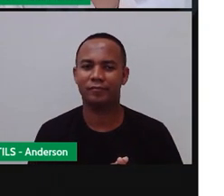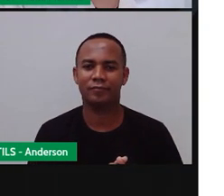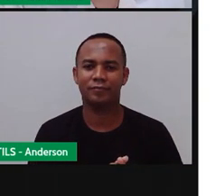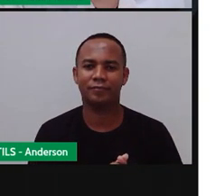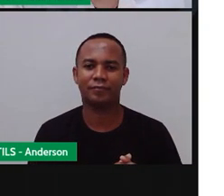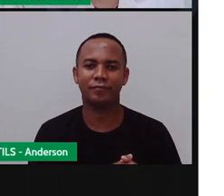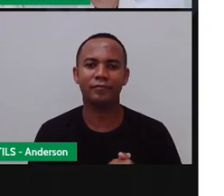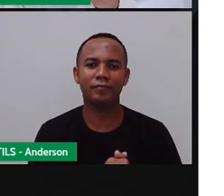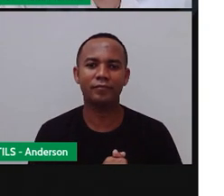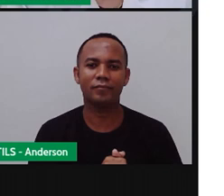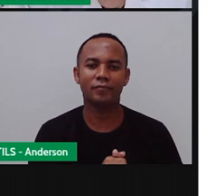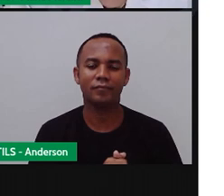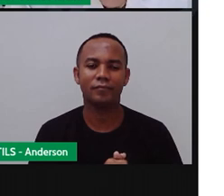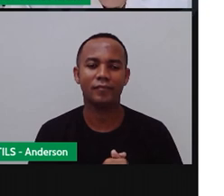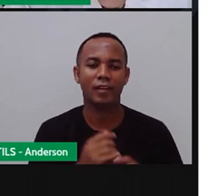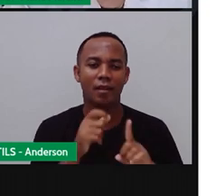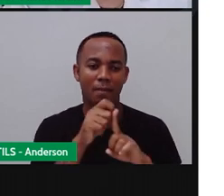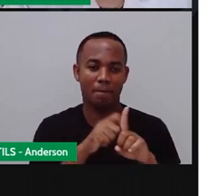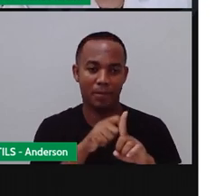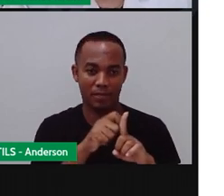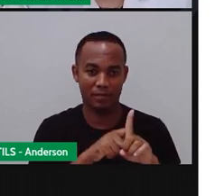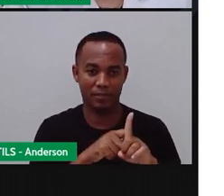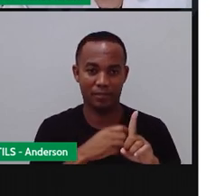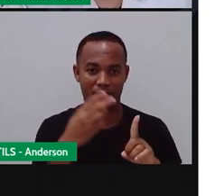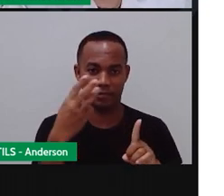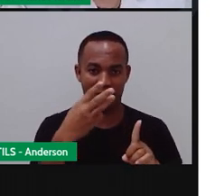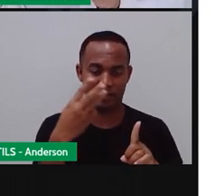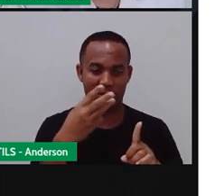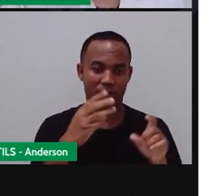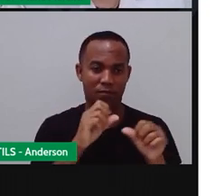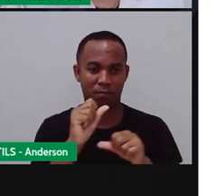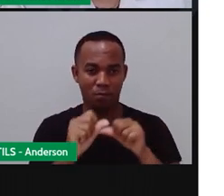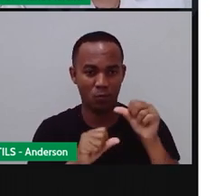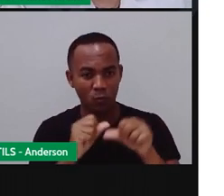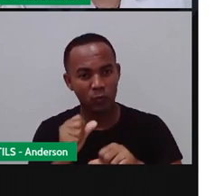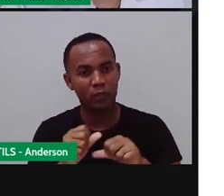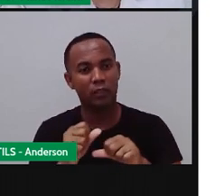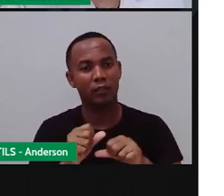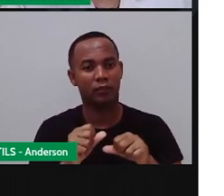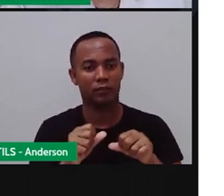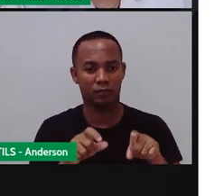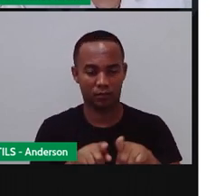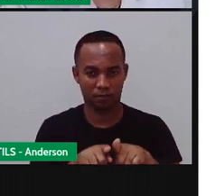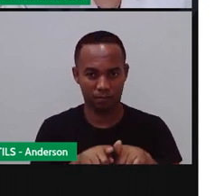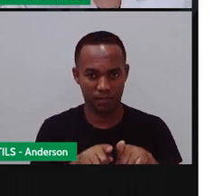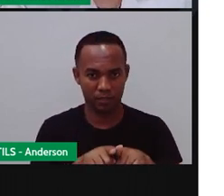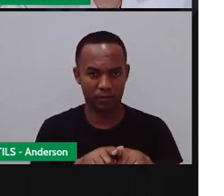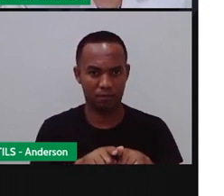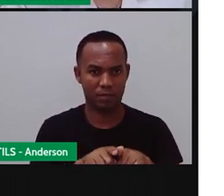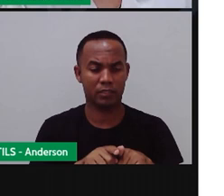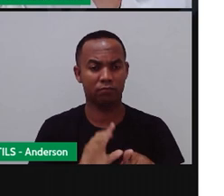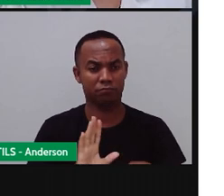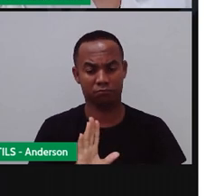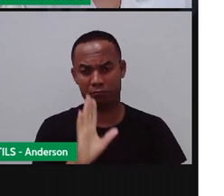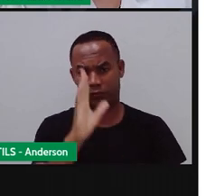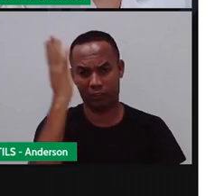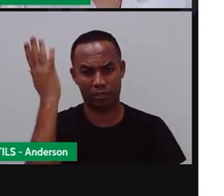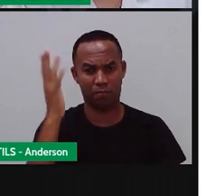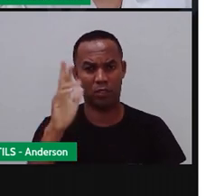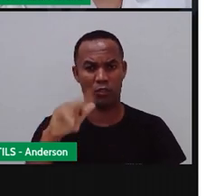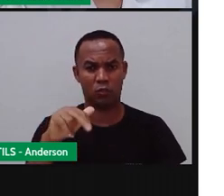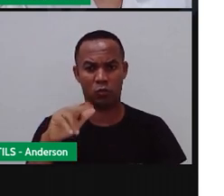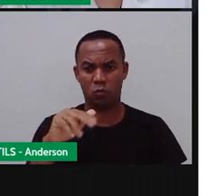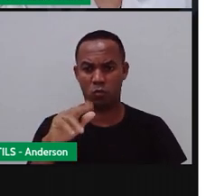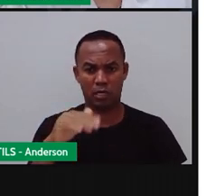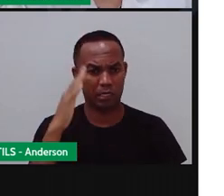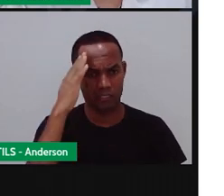A cada três meses, a paisagem muda significativamente e para nossa surpresa, quase nunca conseguimos